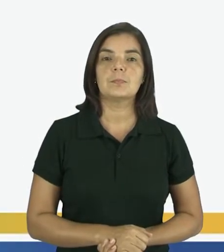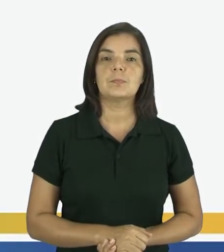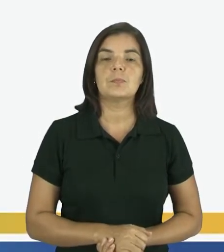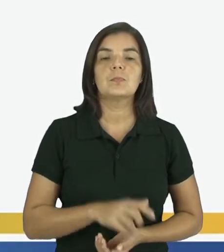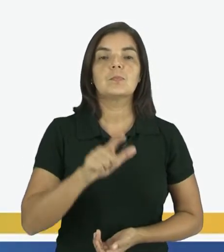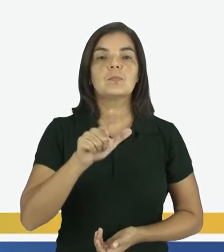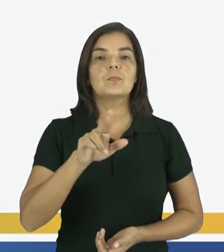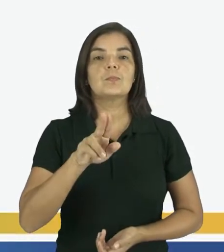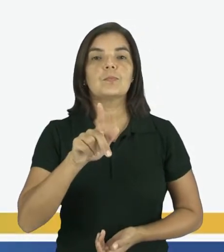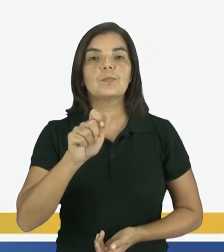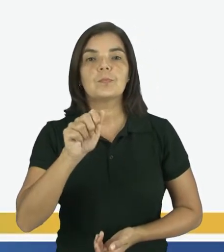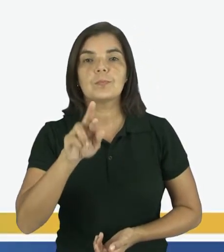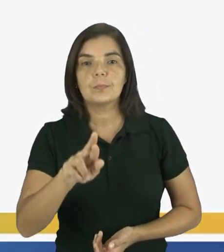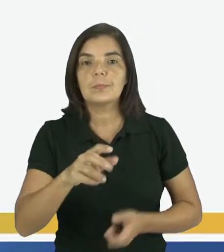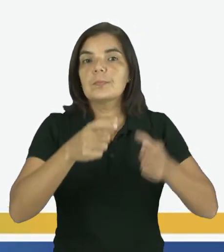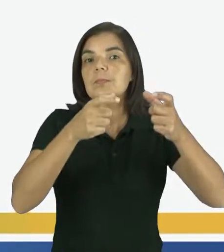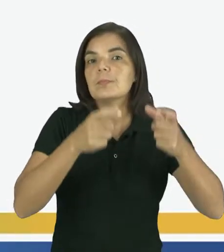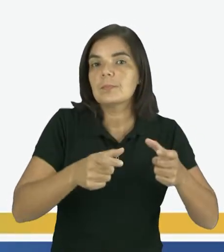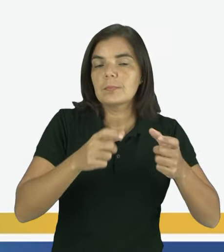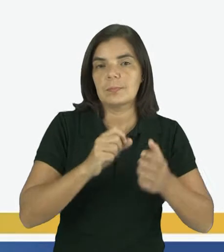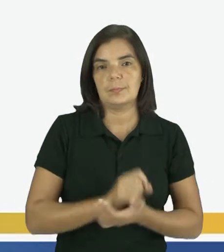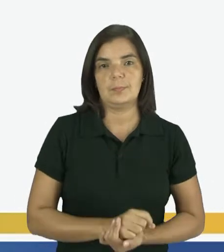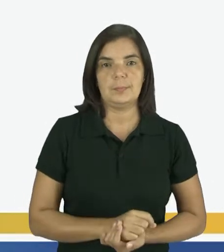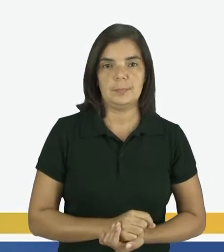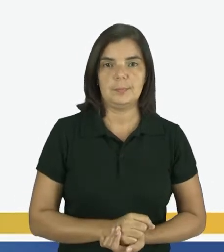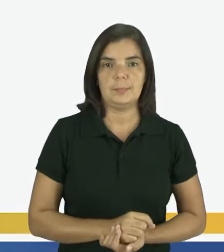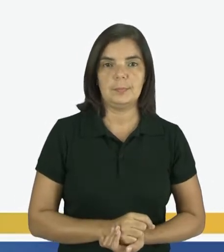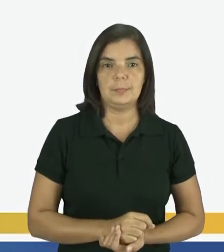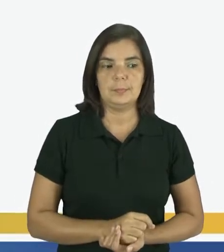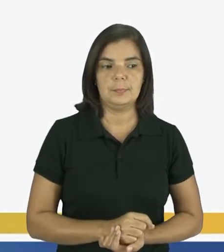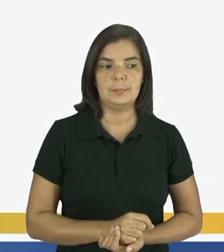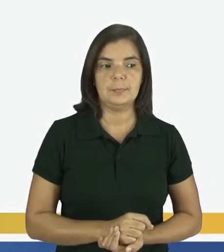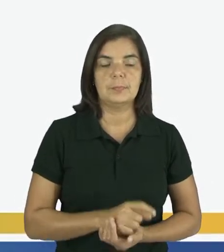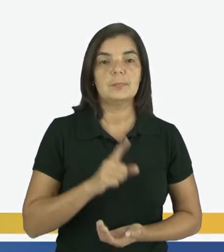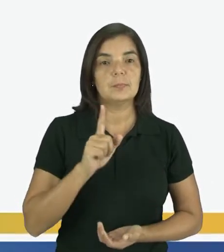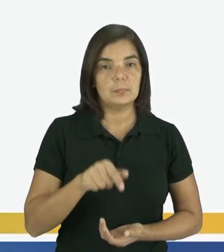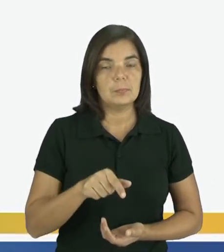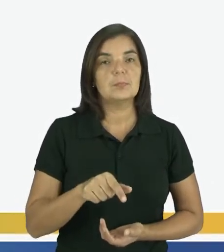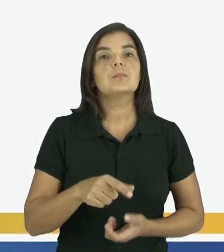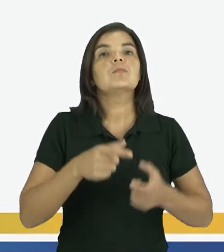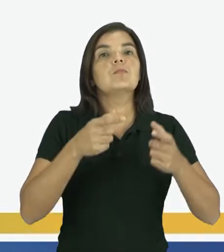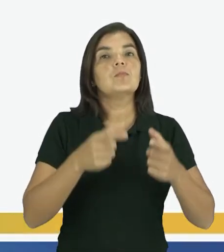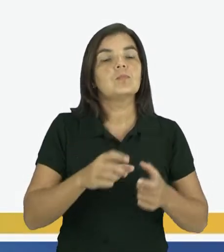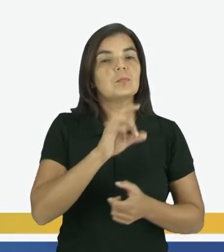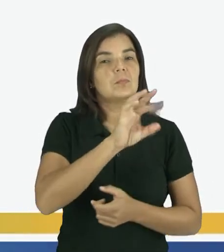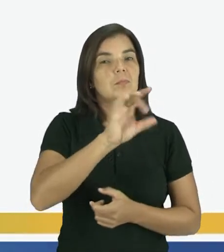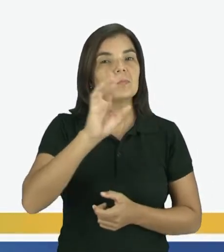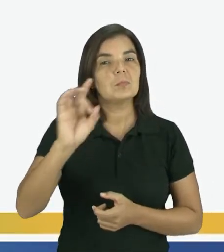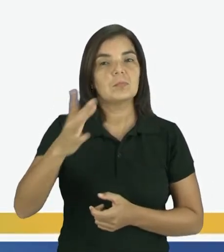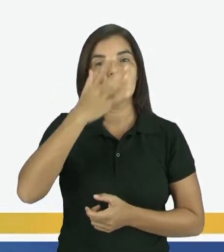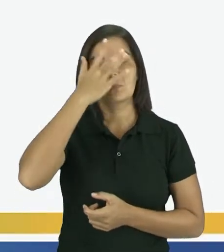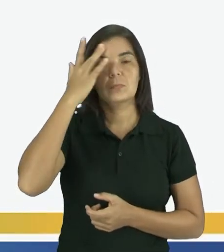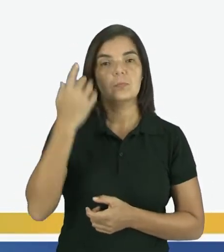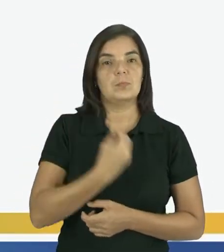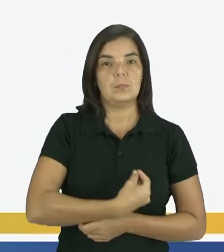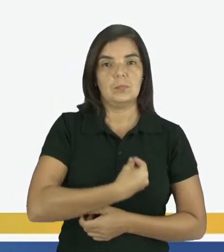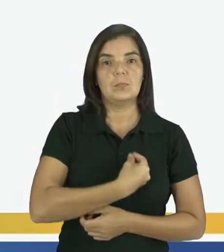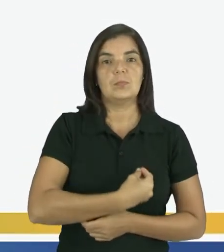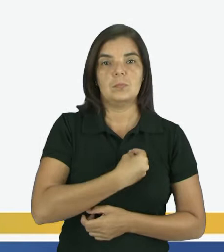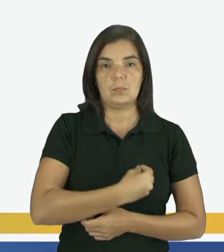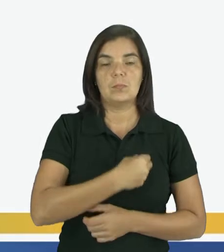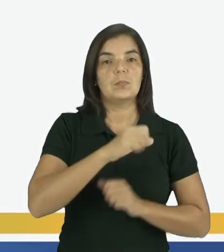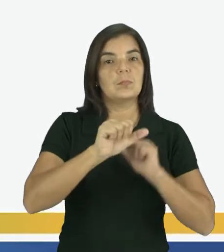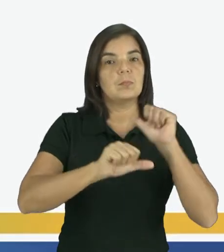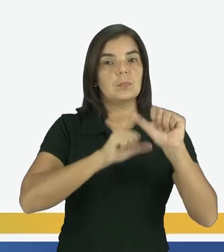E lugar? O que é lugar? Lugar é o espaço onde cada pessoa vive e cria